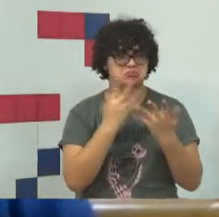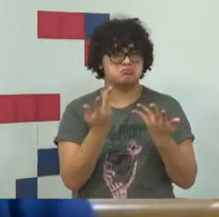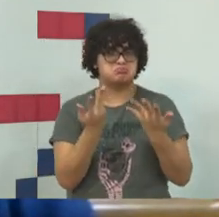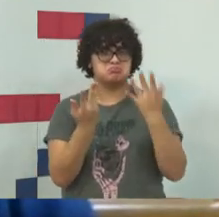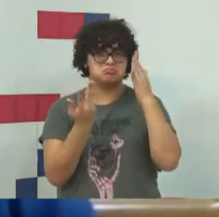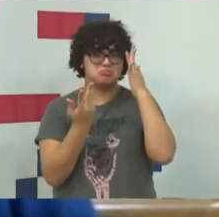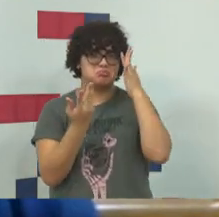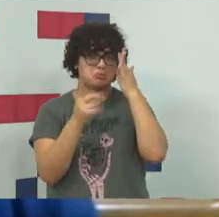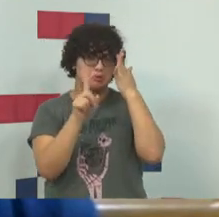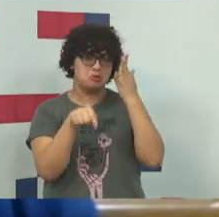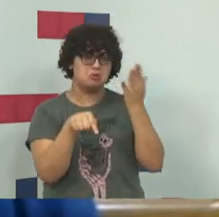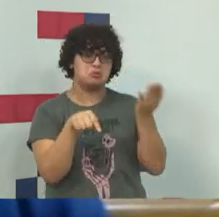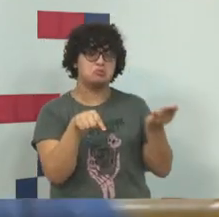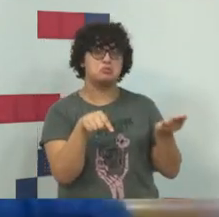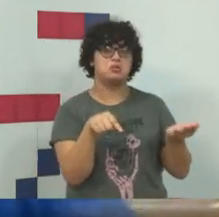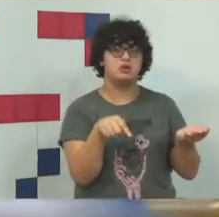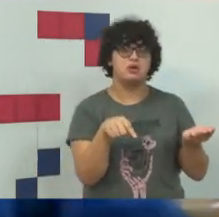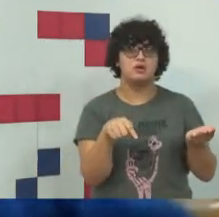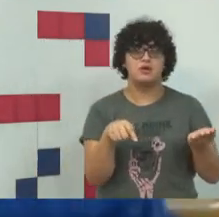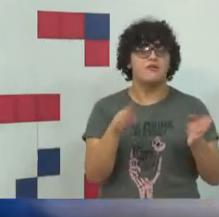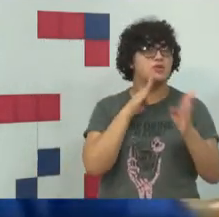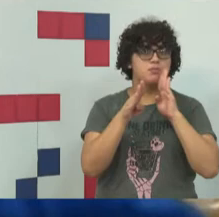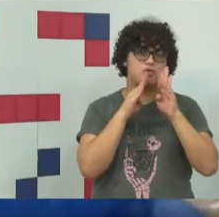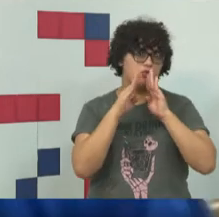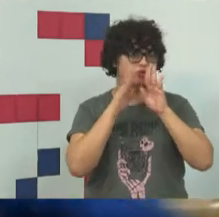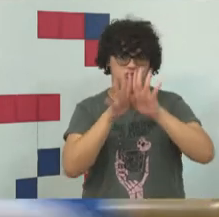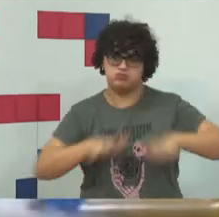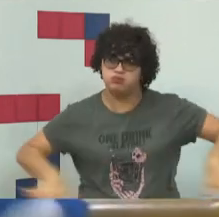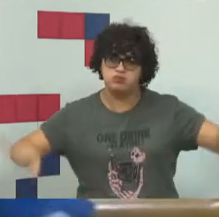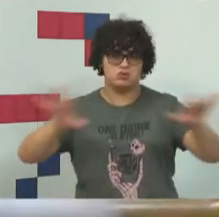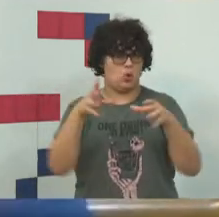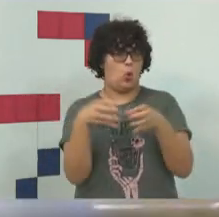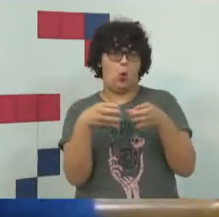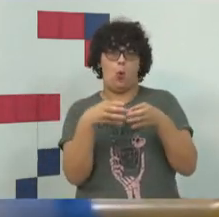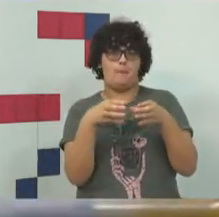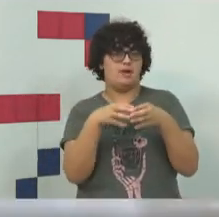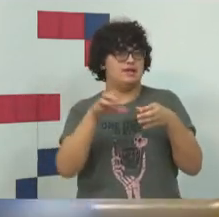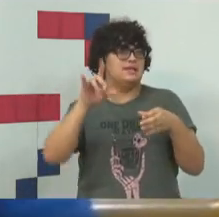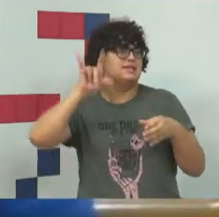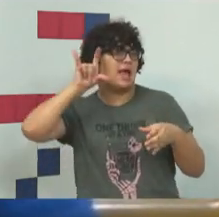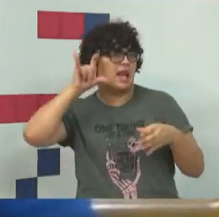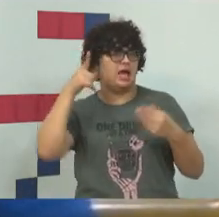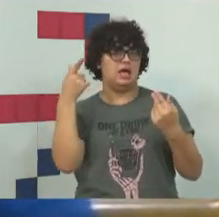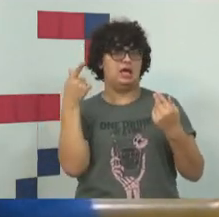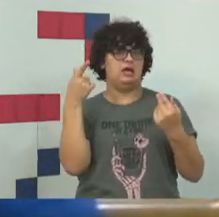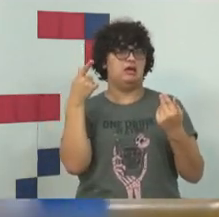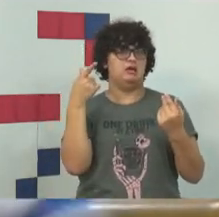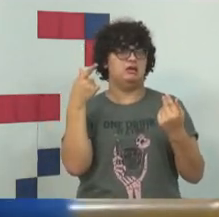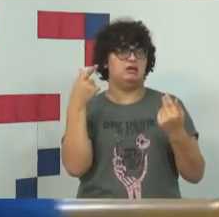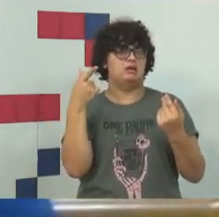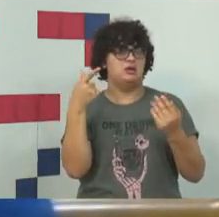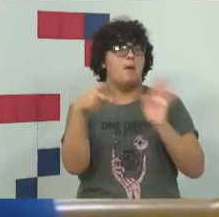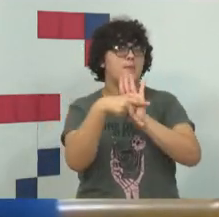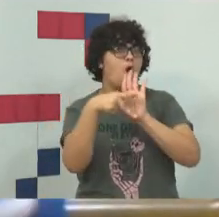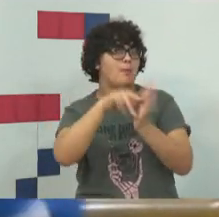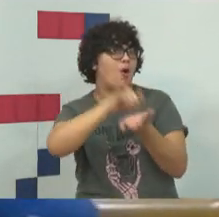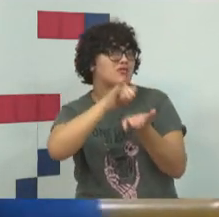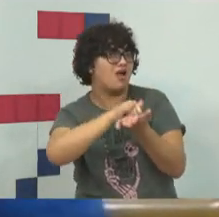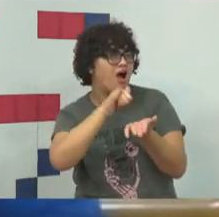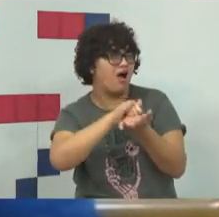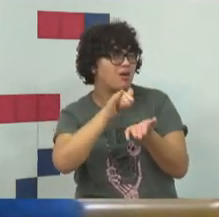ele já, ele já, Facebook, quando eu falo, o grupo, lógico, Facebook, Instagram, o próprio WhatsApp,